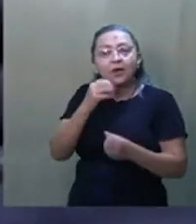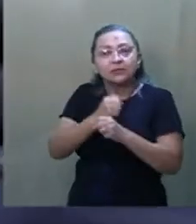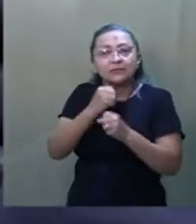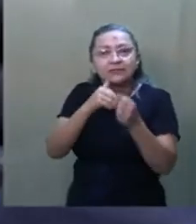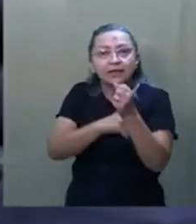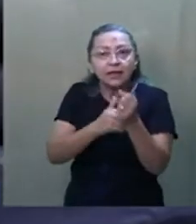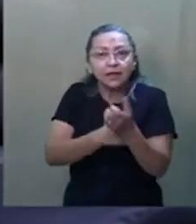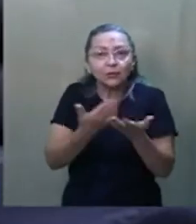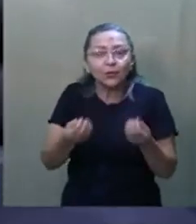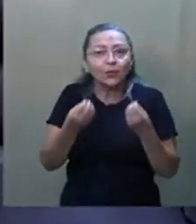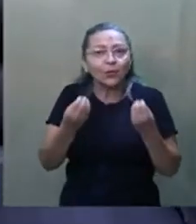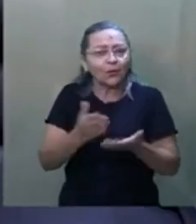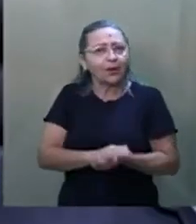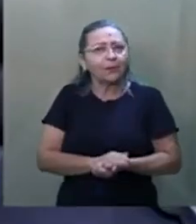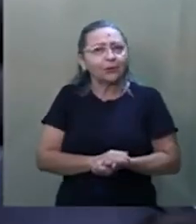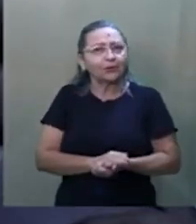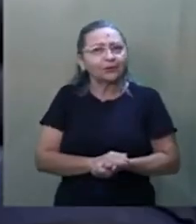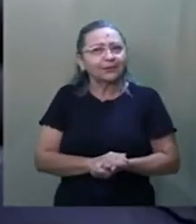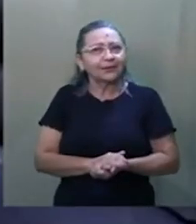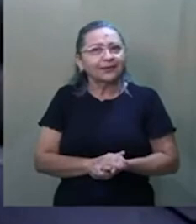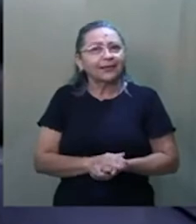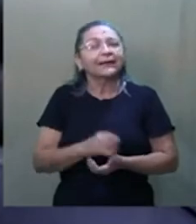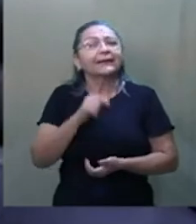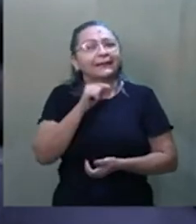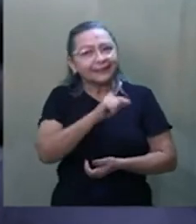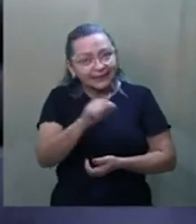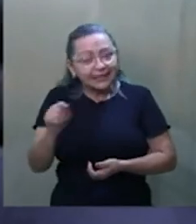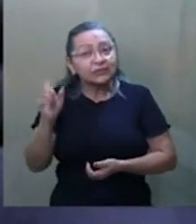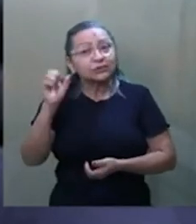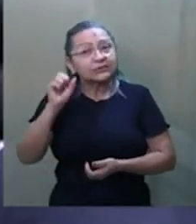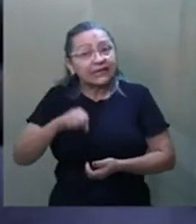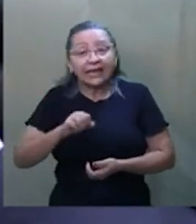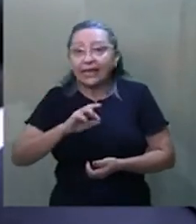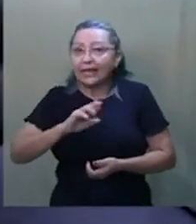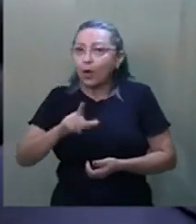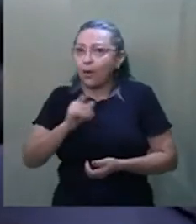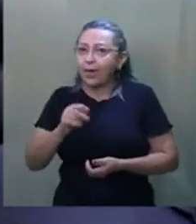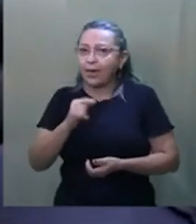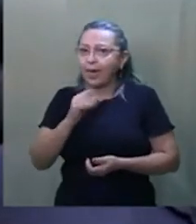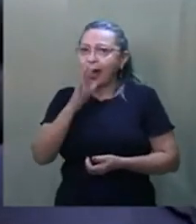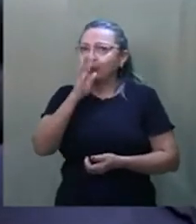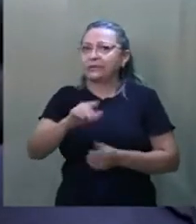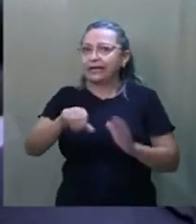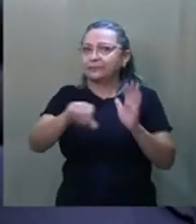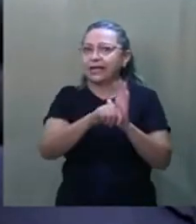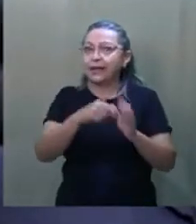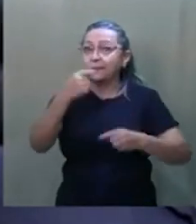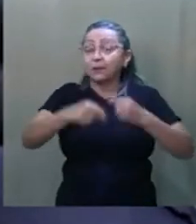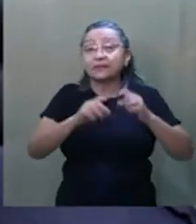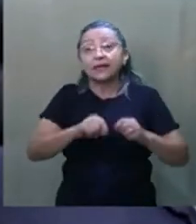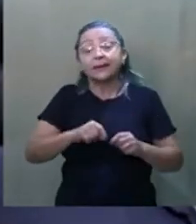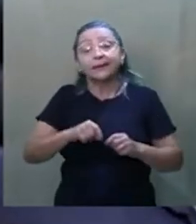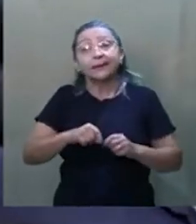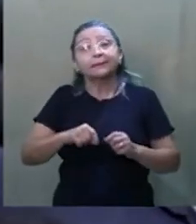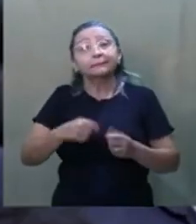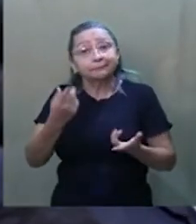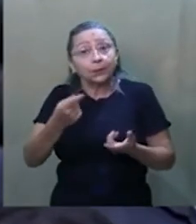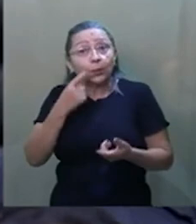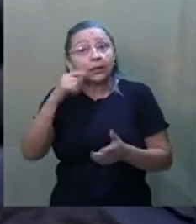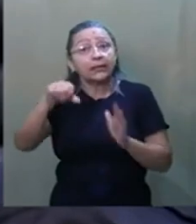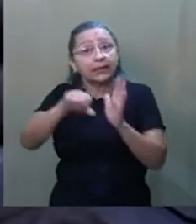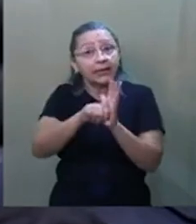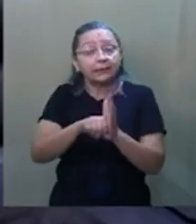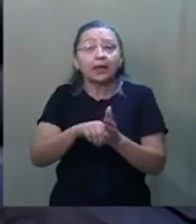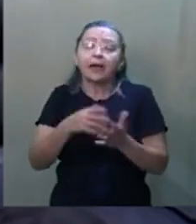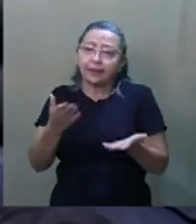secreto na forma de propina. E isso, sim, não é criminalizar a política, mas é politizar o crime. Aí, sim, nós estamos